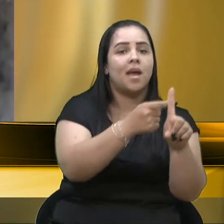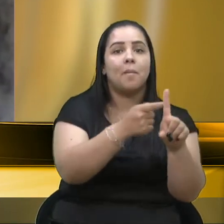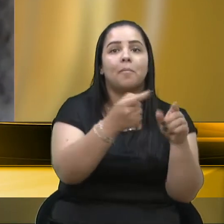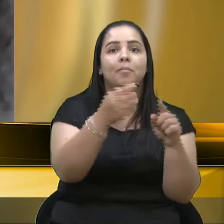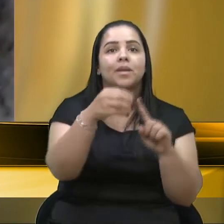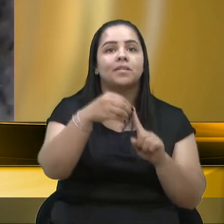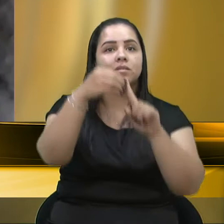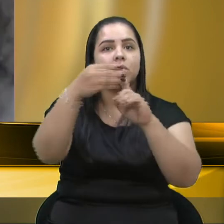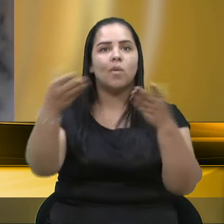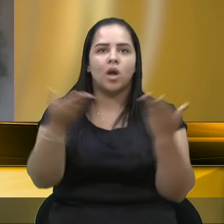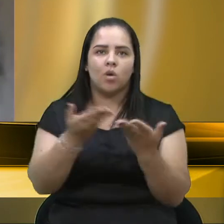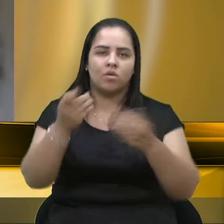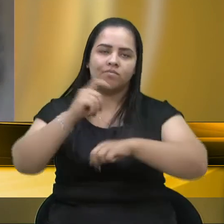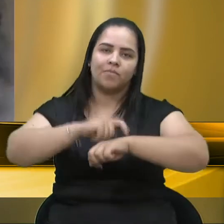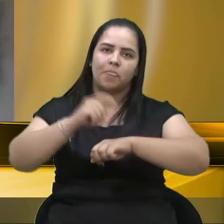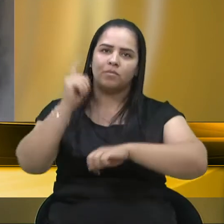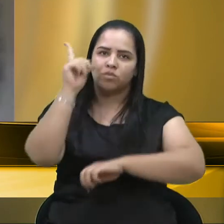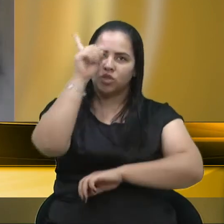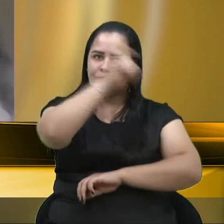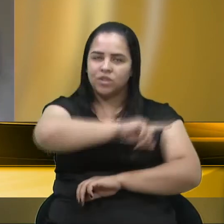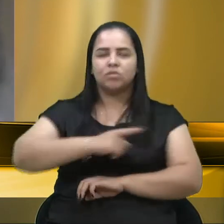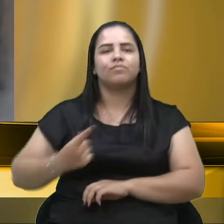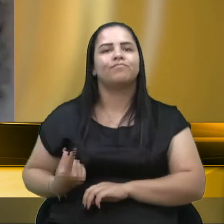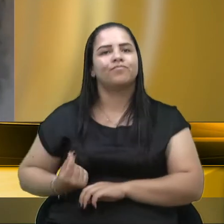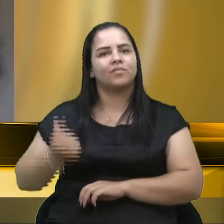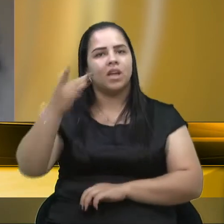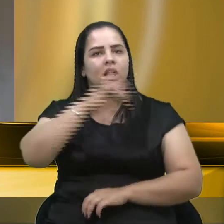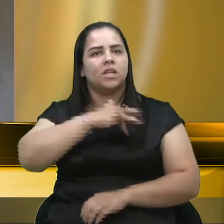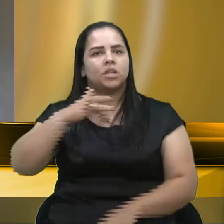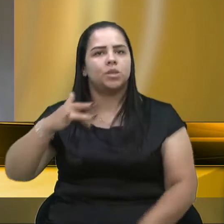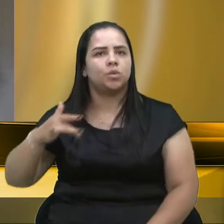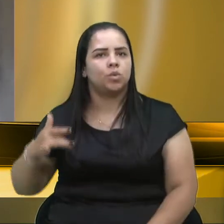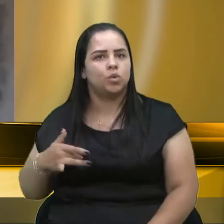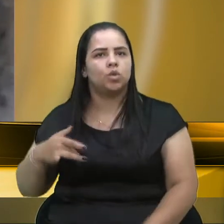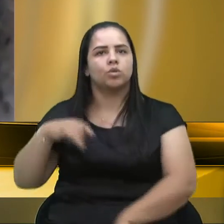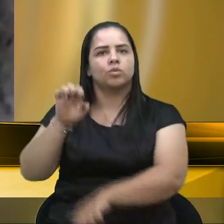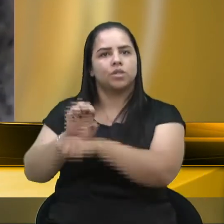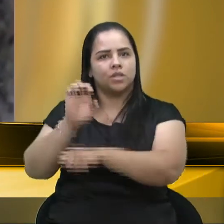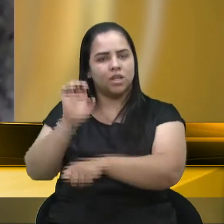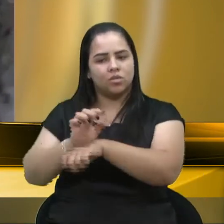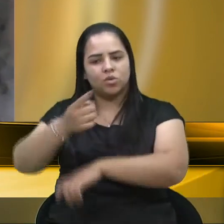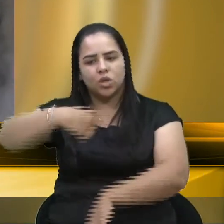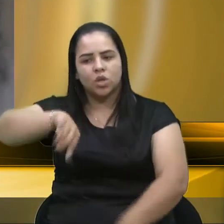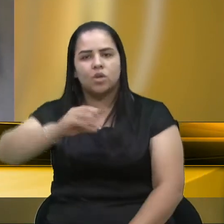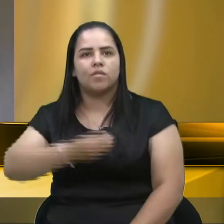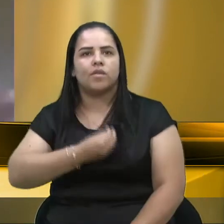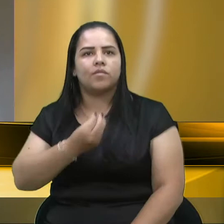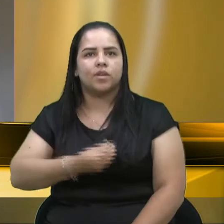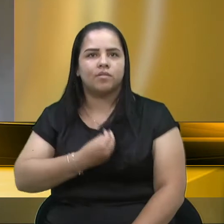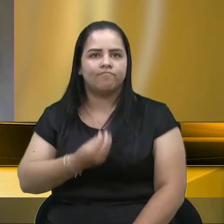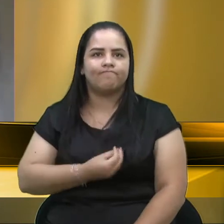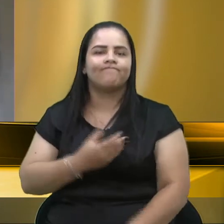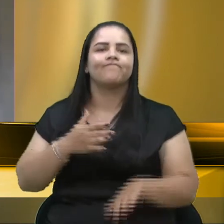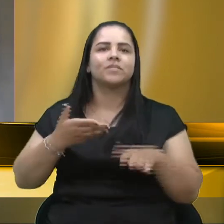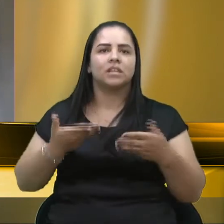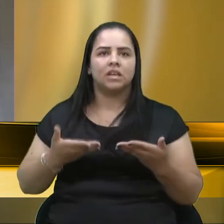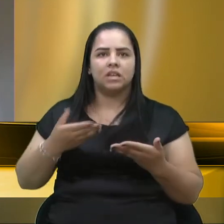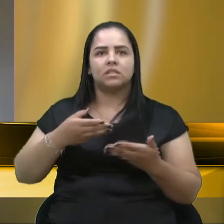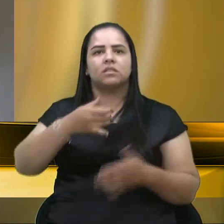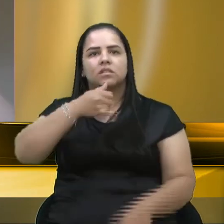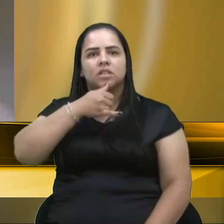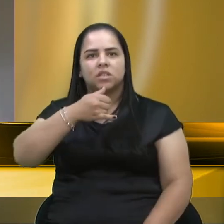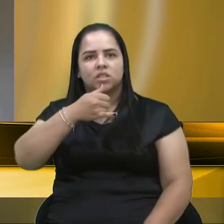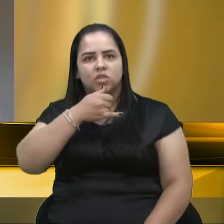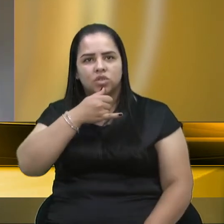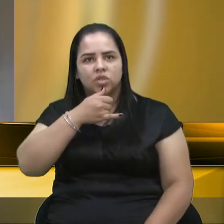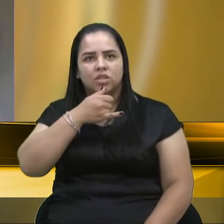difícil da nossa economia, da nossa saúde, do nosso Estado que nós vivemos. Infelizmente, nós vemos que isso